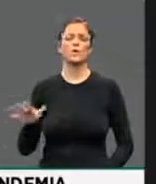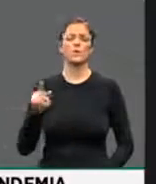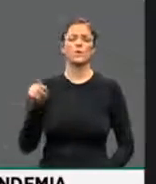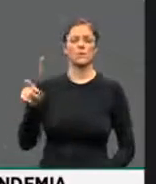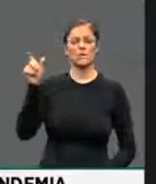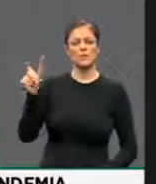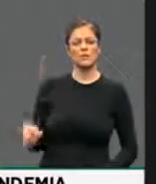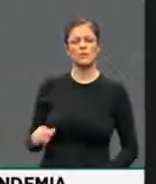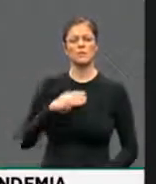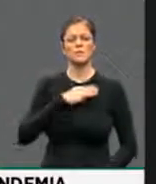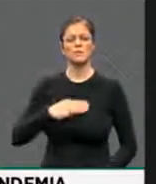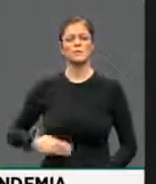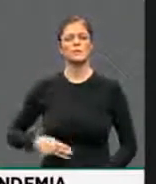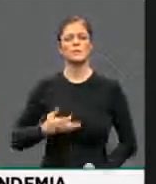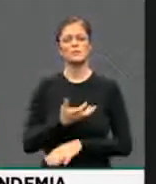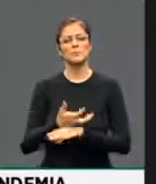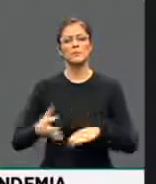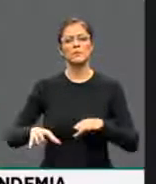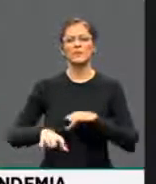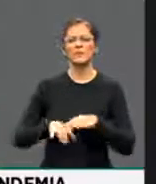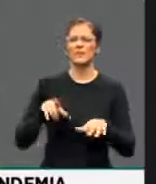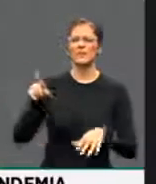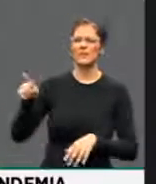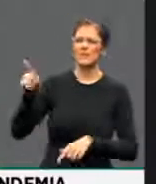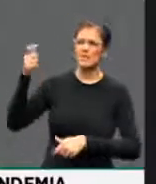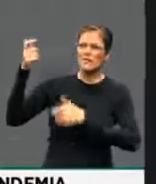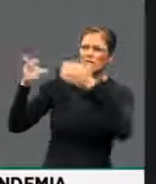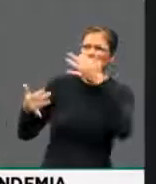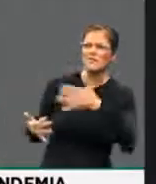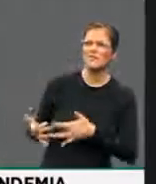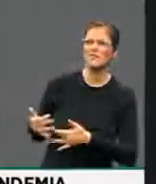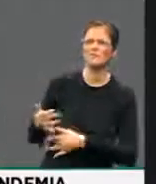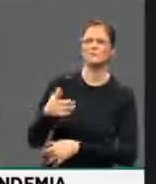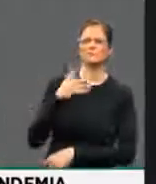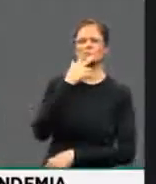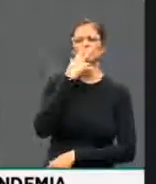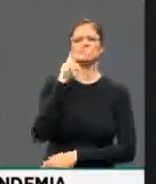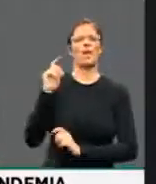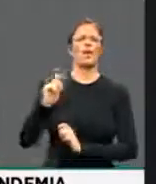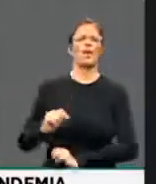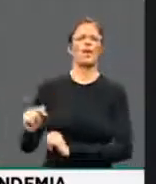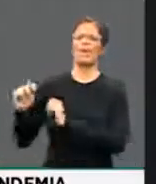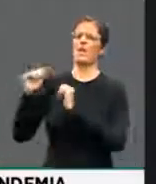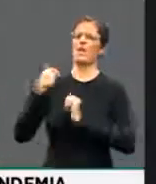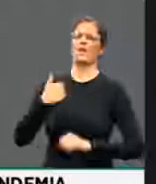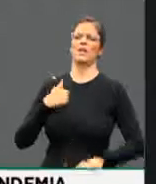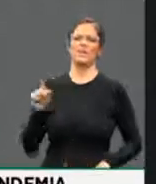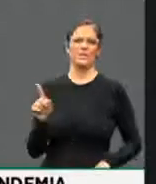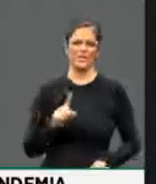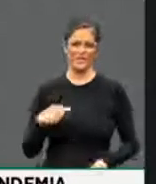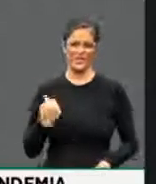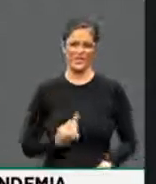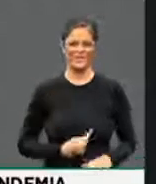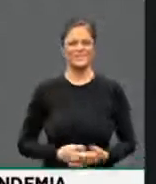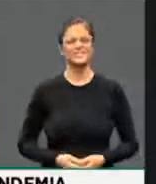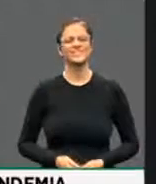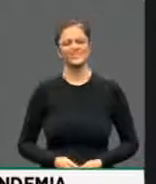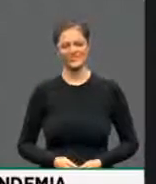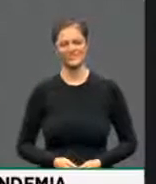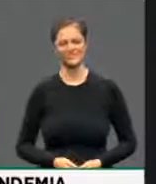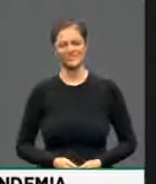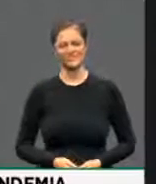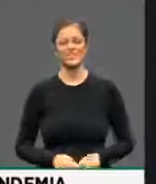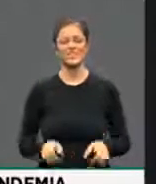ambiente, Ricardo Salles, que tem uma retórica muito boa, mas não enganava ninguém. E dizíamos para os próprios defensores da